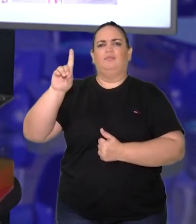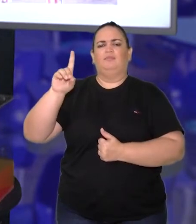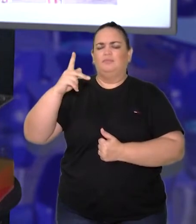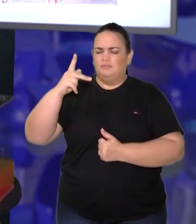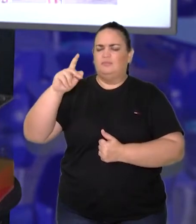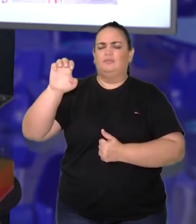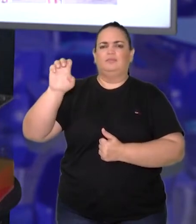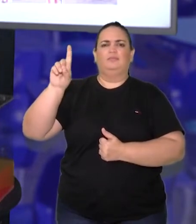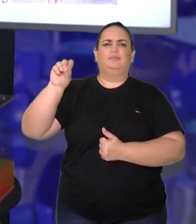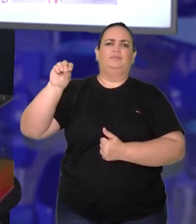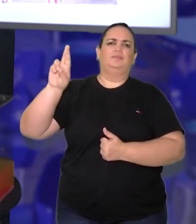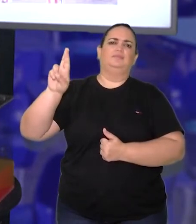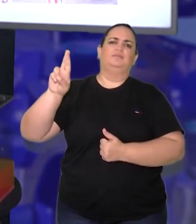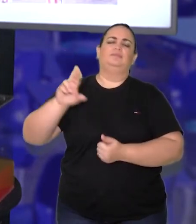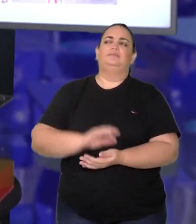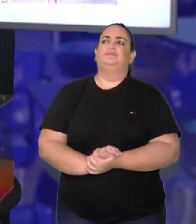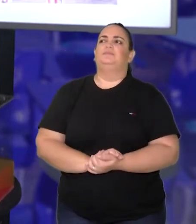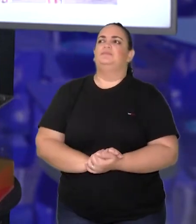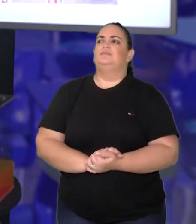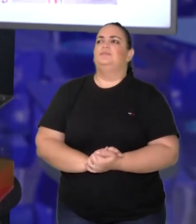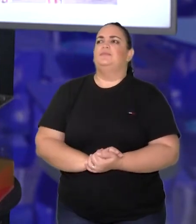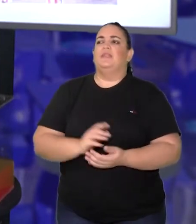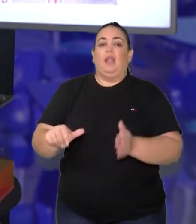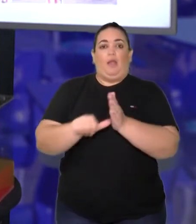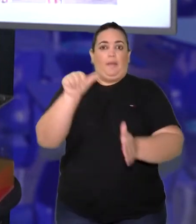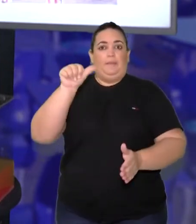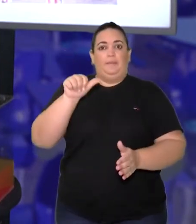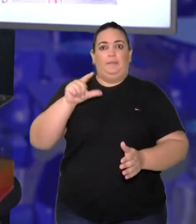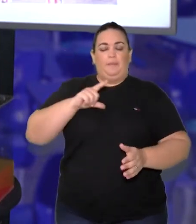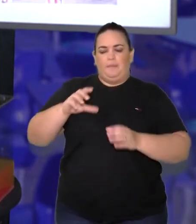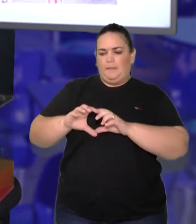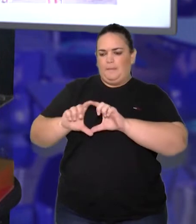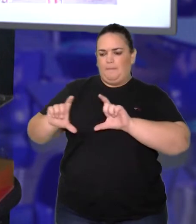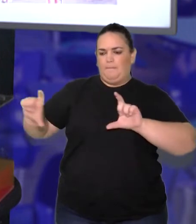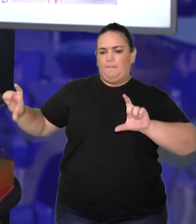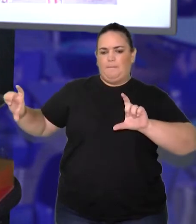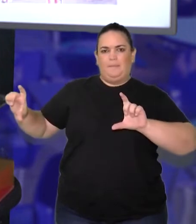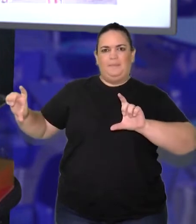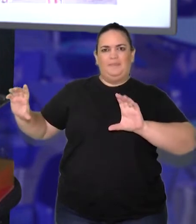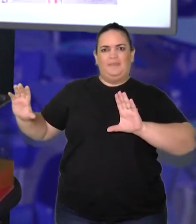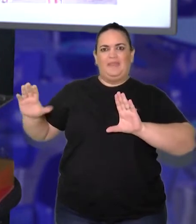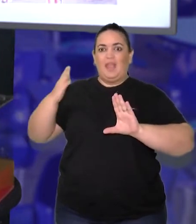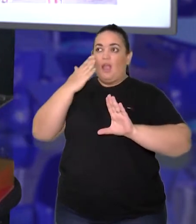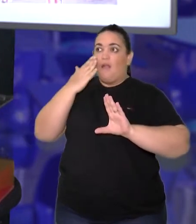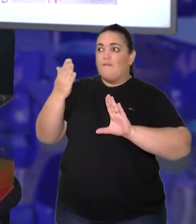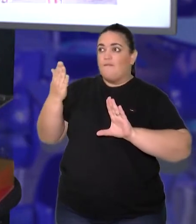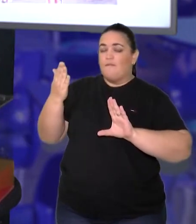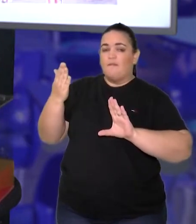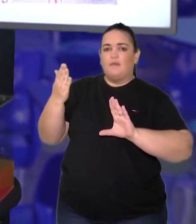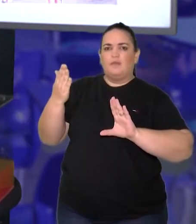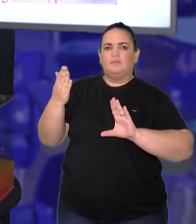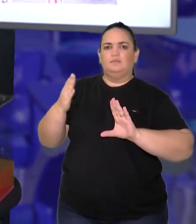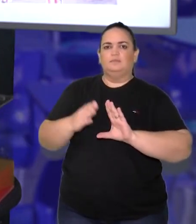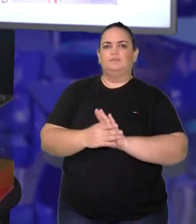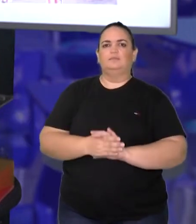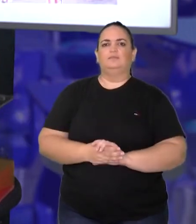Temos aqui, primeiramente, as distâncias da vista frontal, a gente consegue verificar quantos